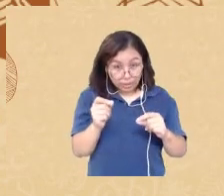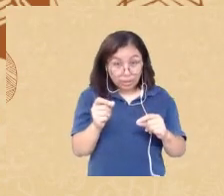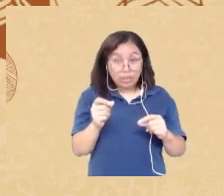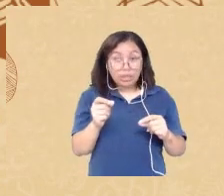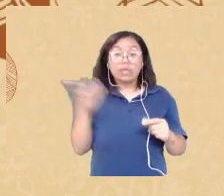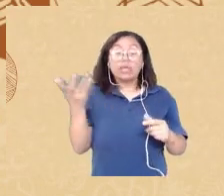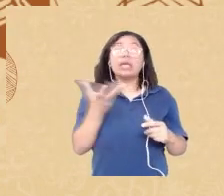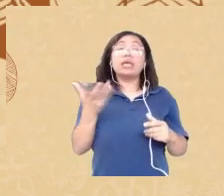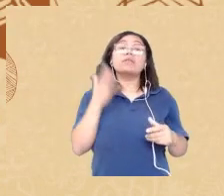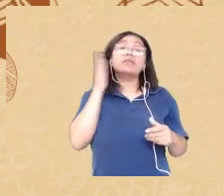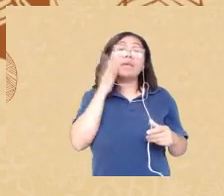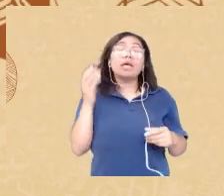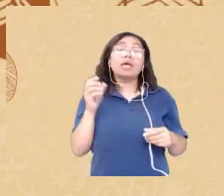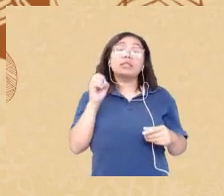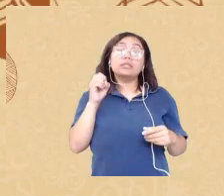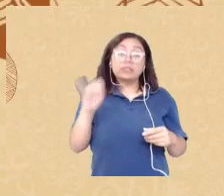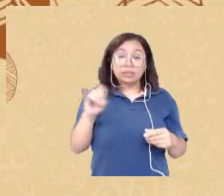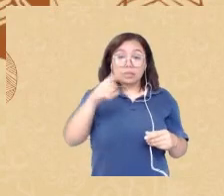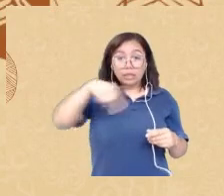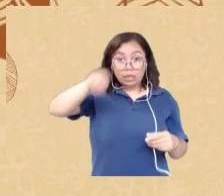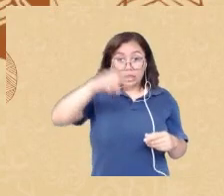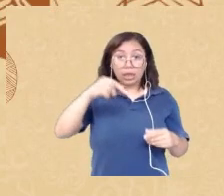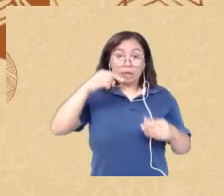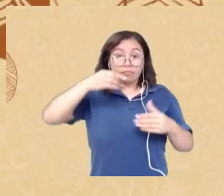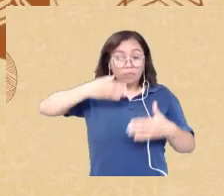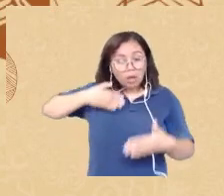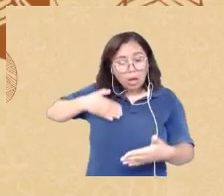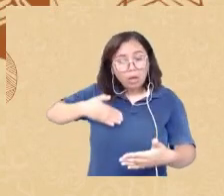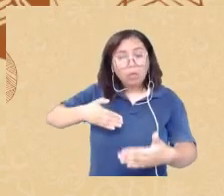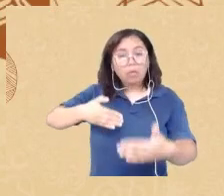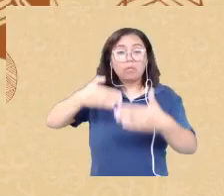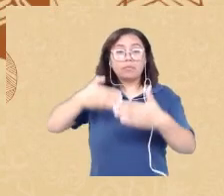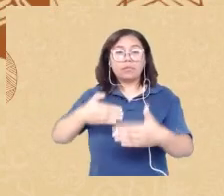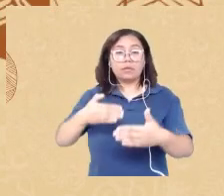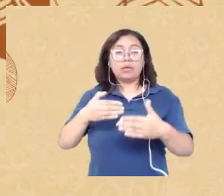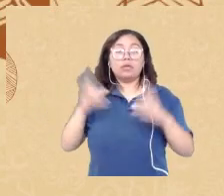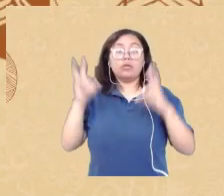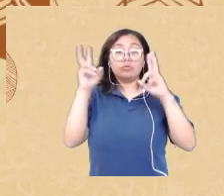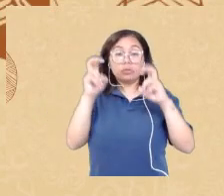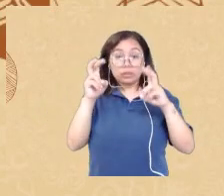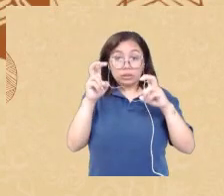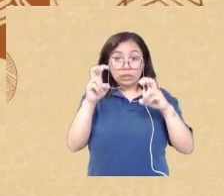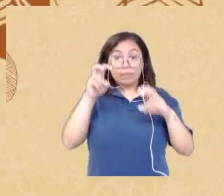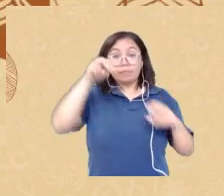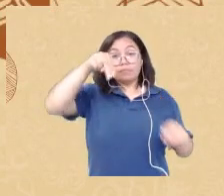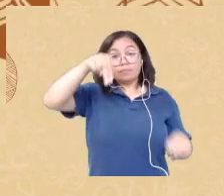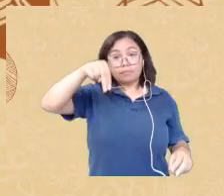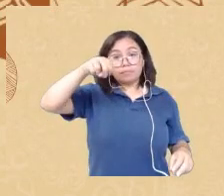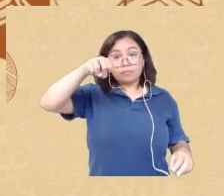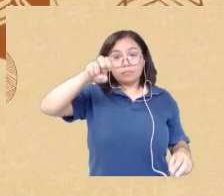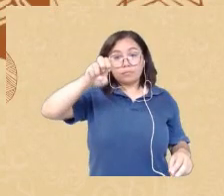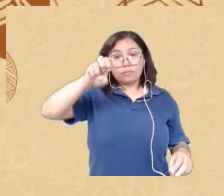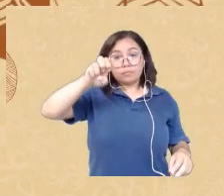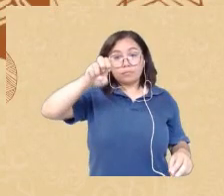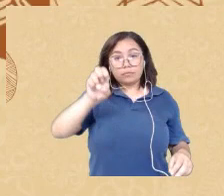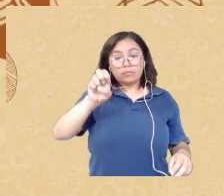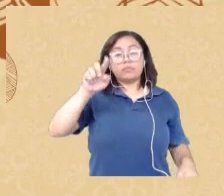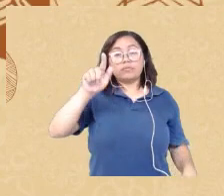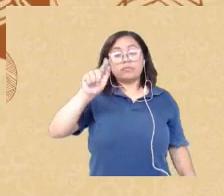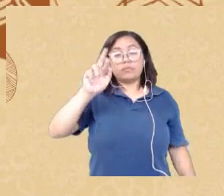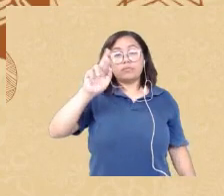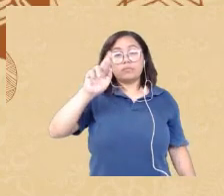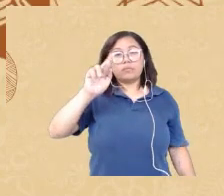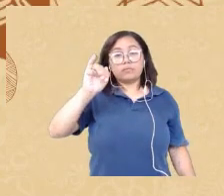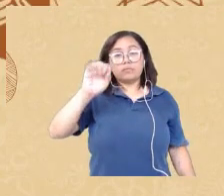negritude dentro dos seus estudos a partir também de uma visão da psicologia social dos estudos de